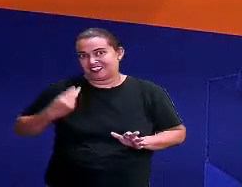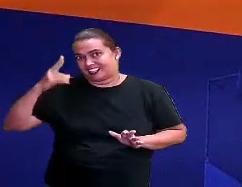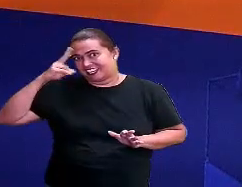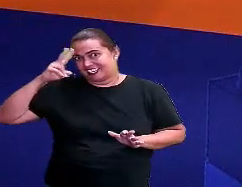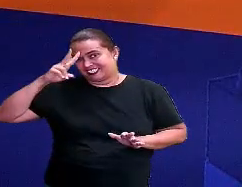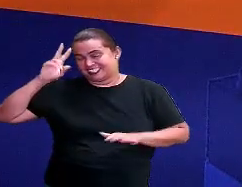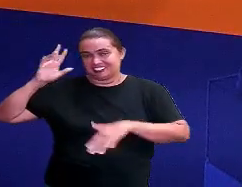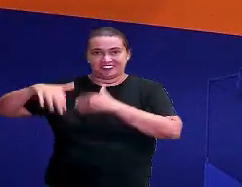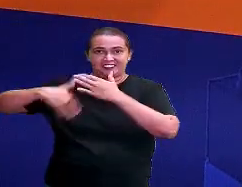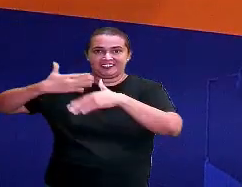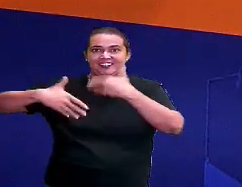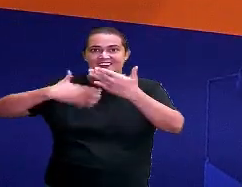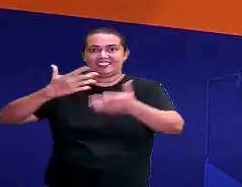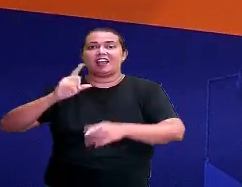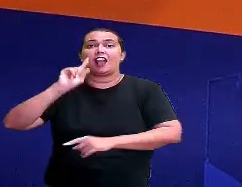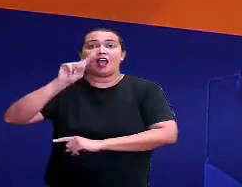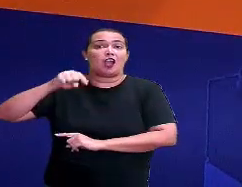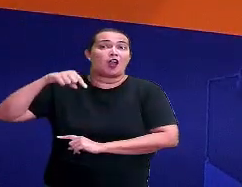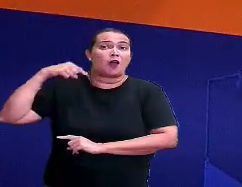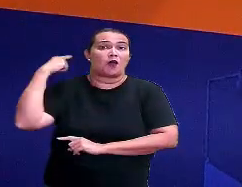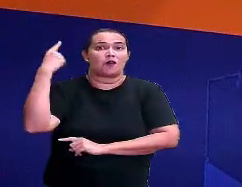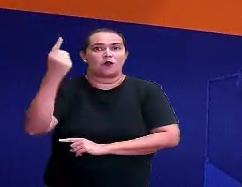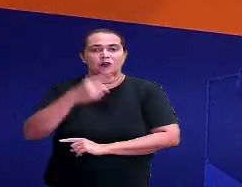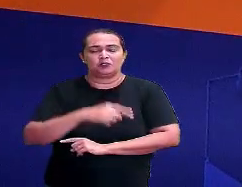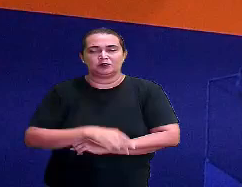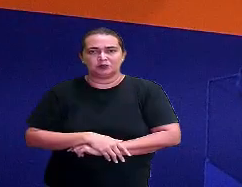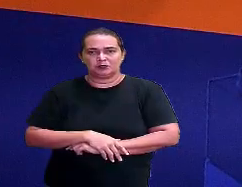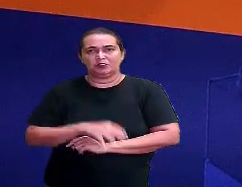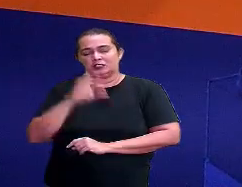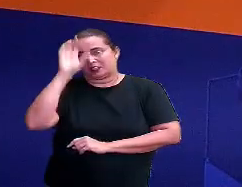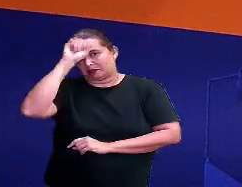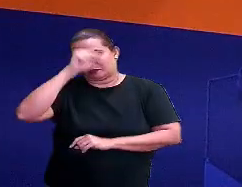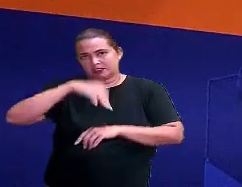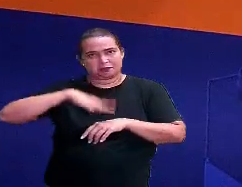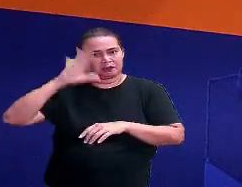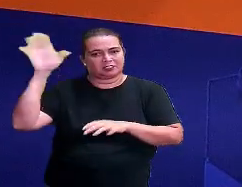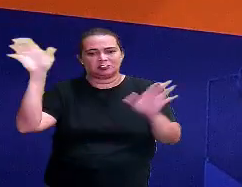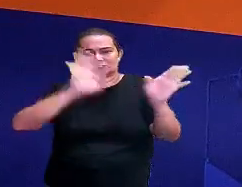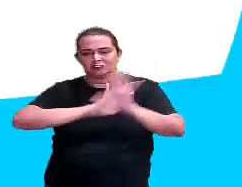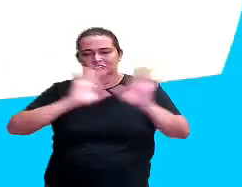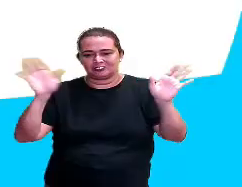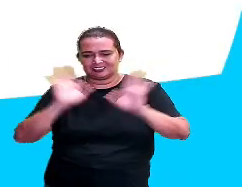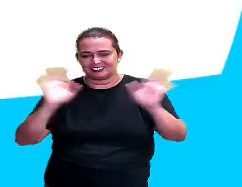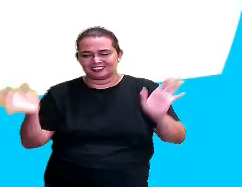na próxima unidade com as nossas professoras. Um cheirão! Tchau, tchau!